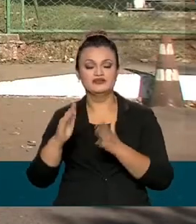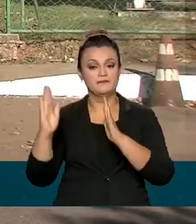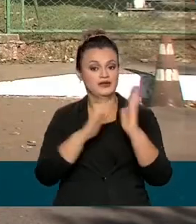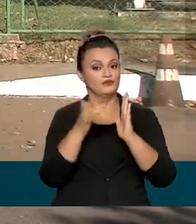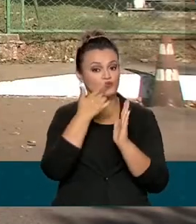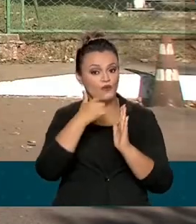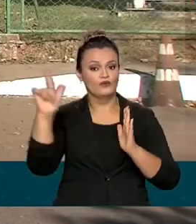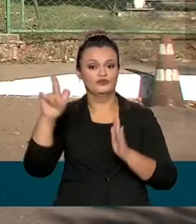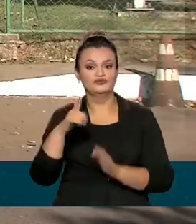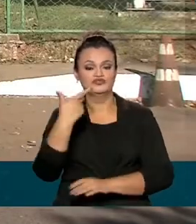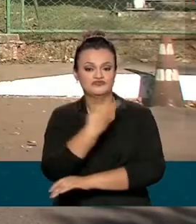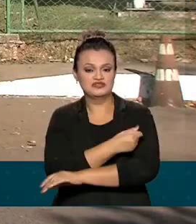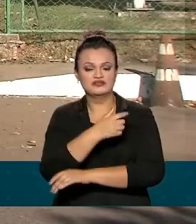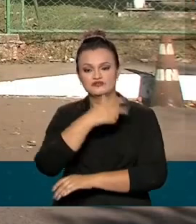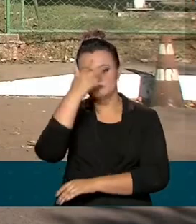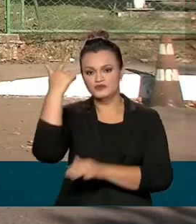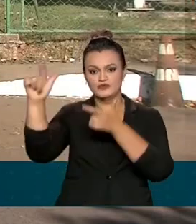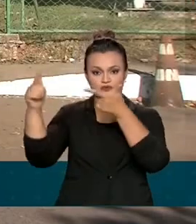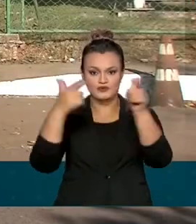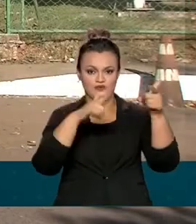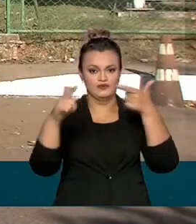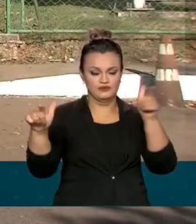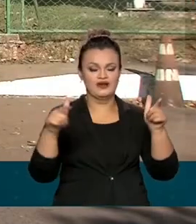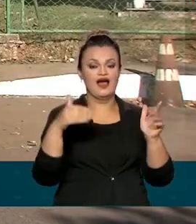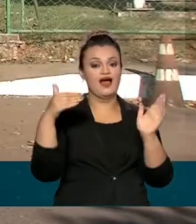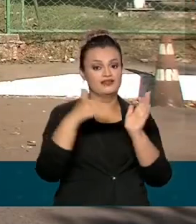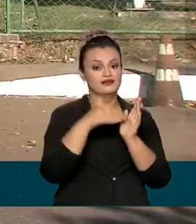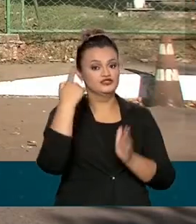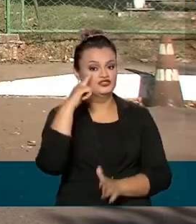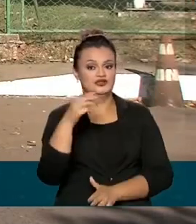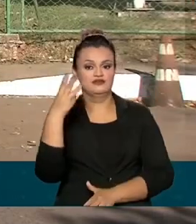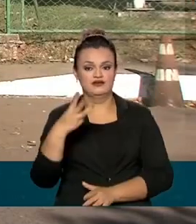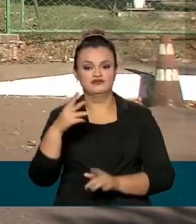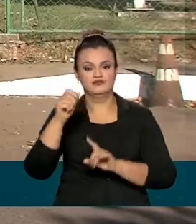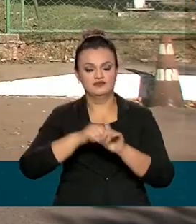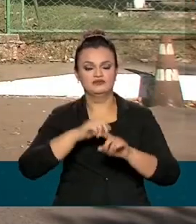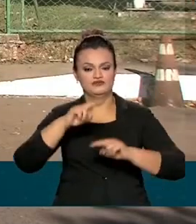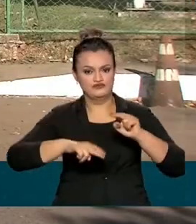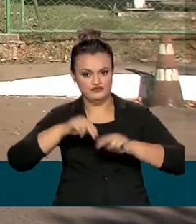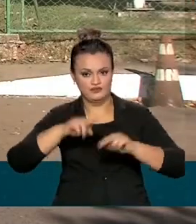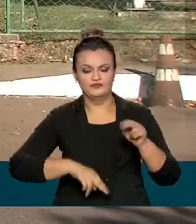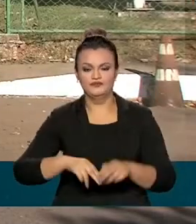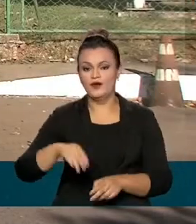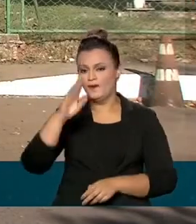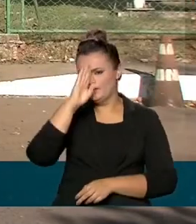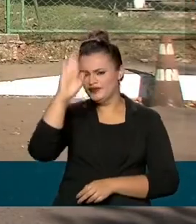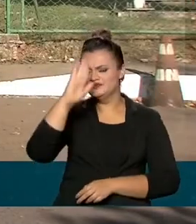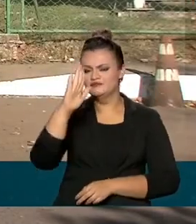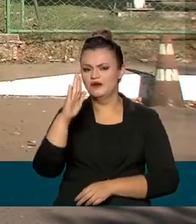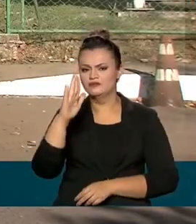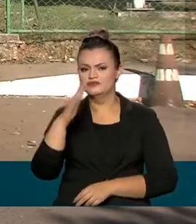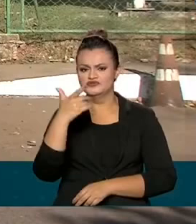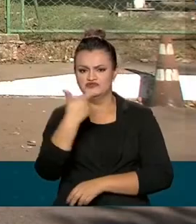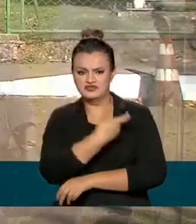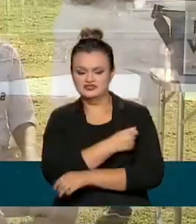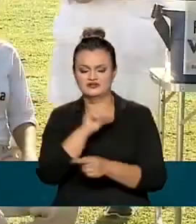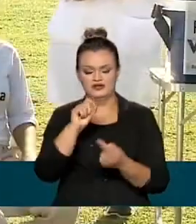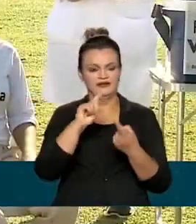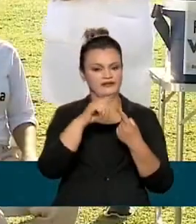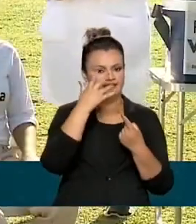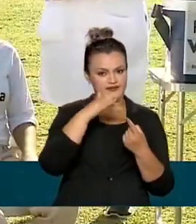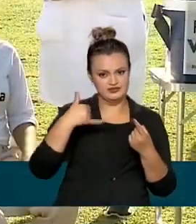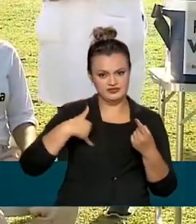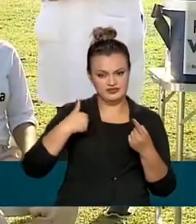etapa com a vacinação de mais pessoas que vai até o dia 3 de junho. E o público-alvo dessa etapa é formado por crianças